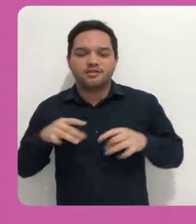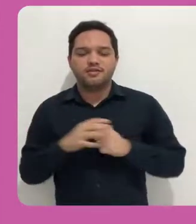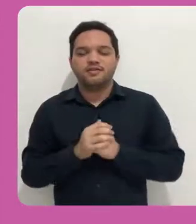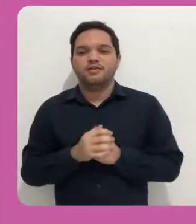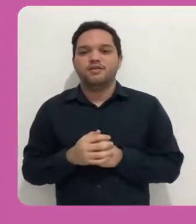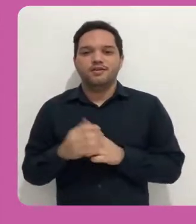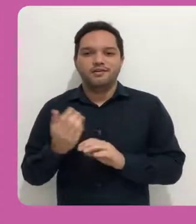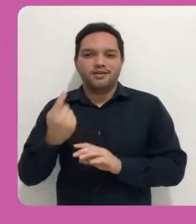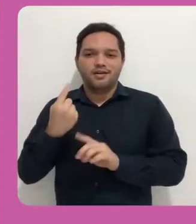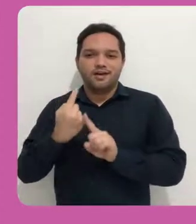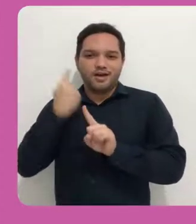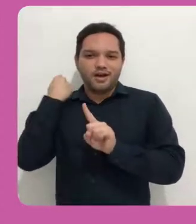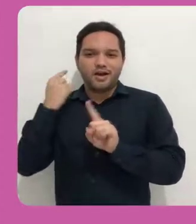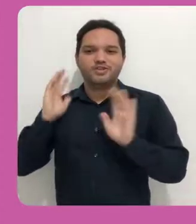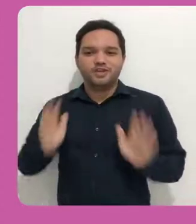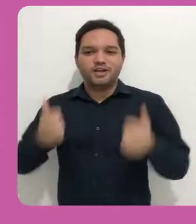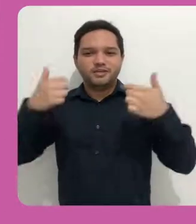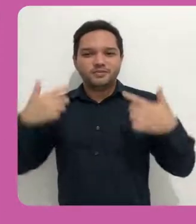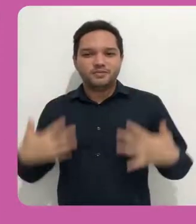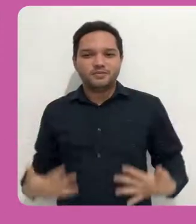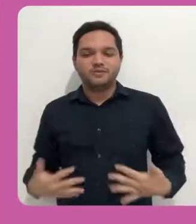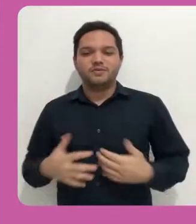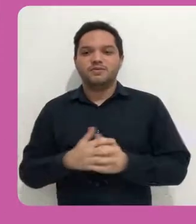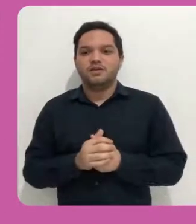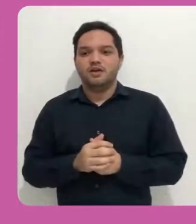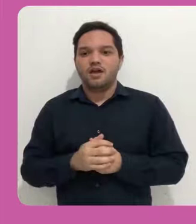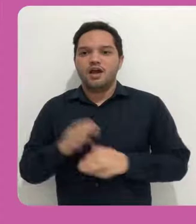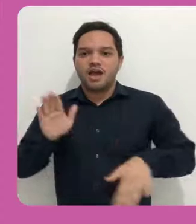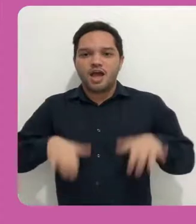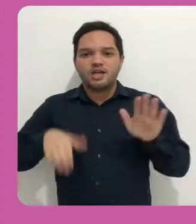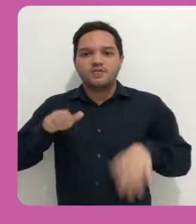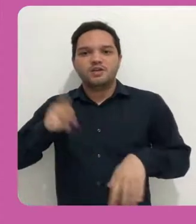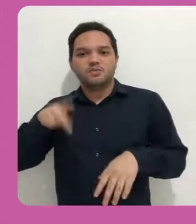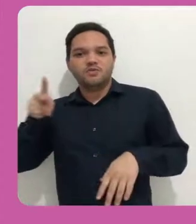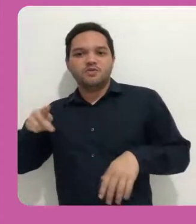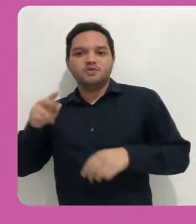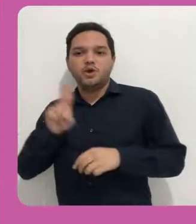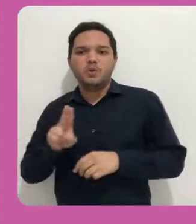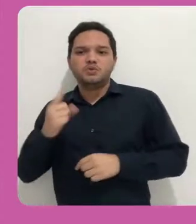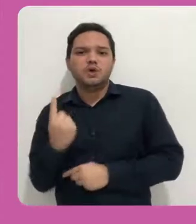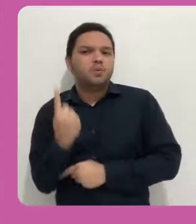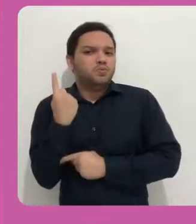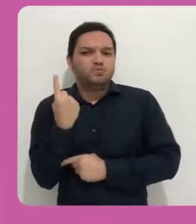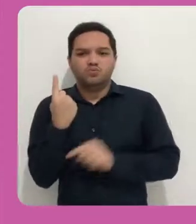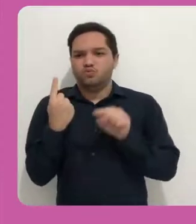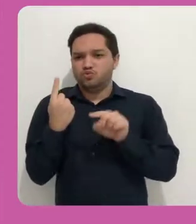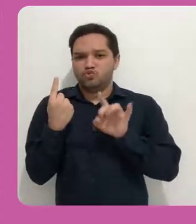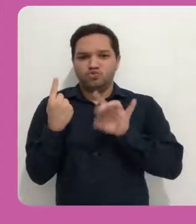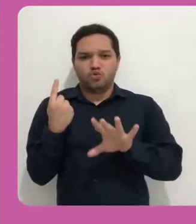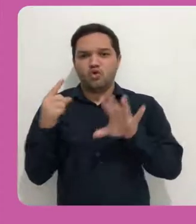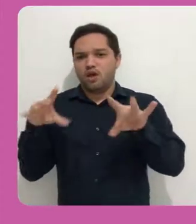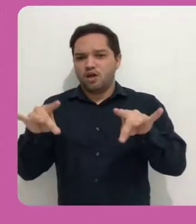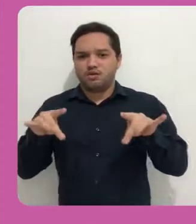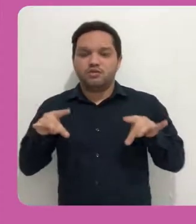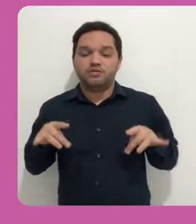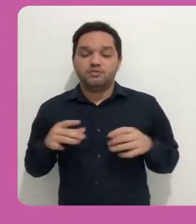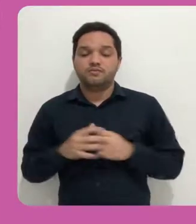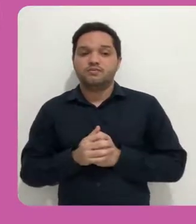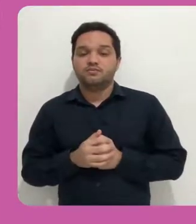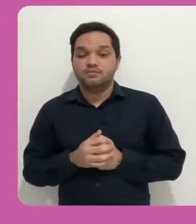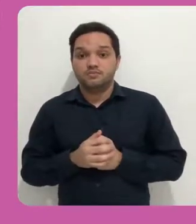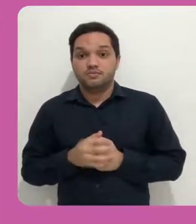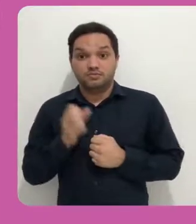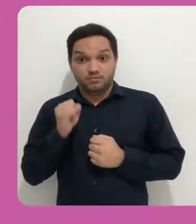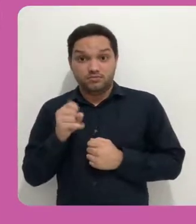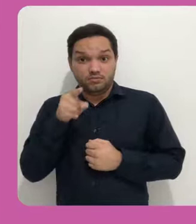esse é o único recurso utilizado pelo professor. Se esse fosse o caso, procure